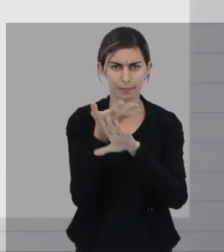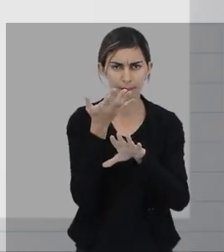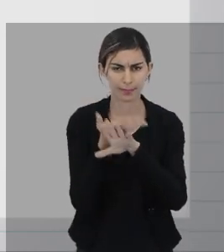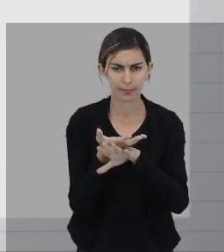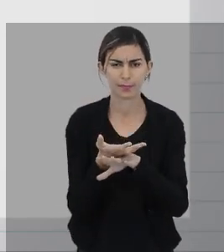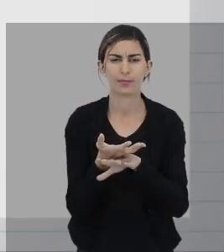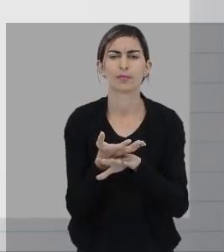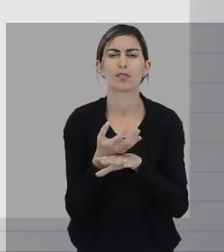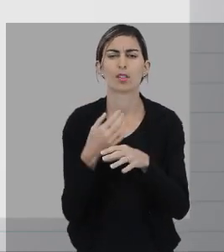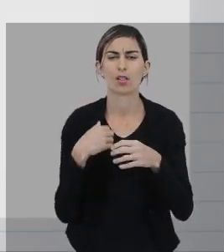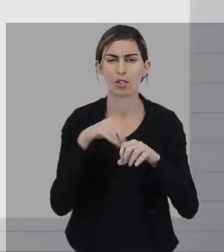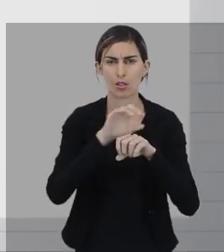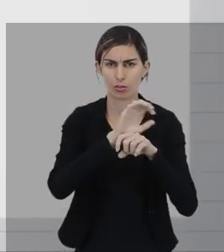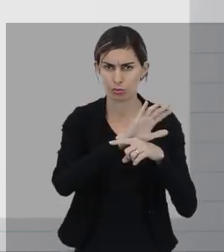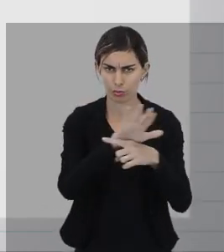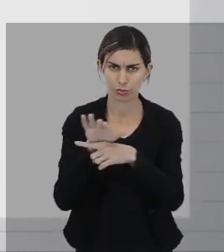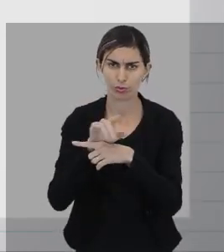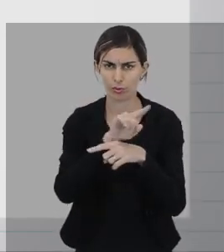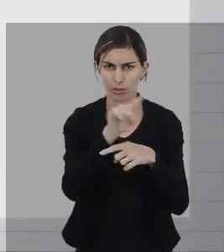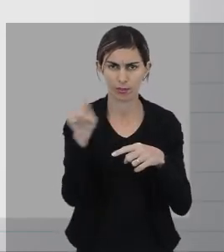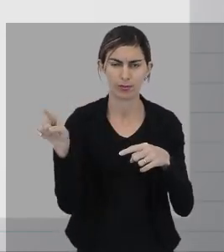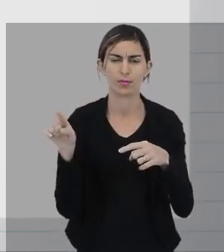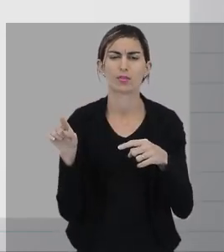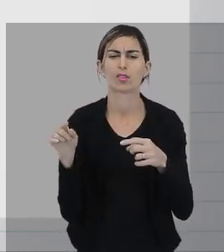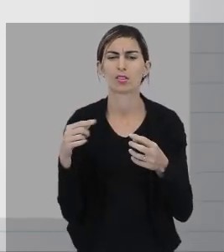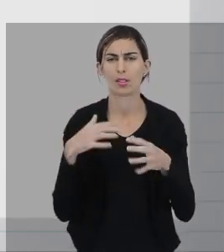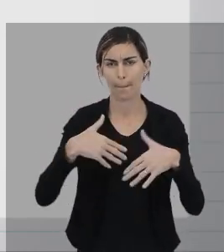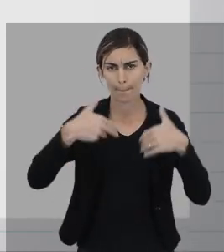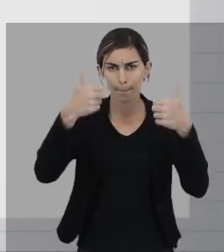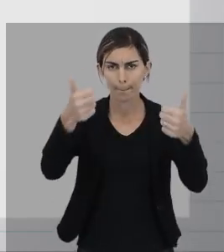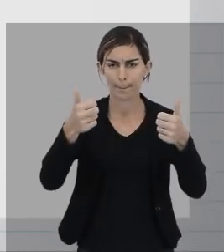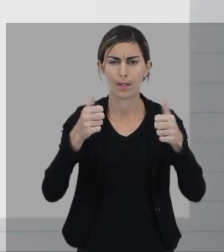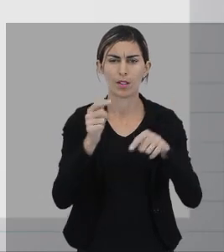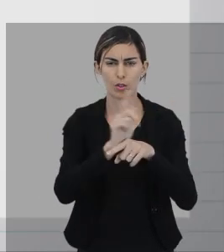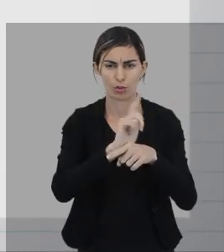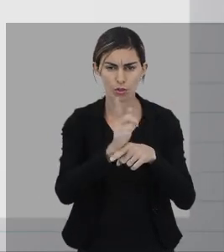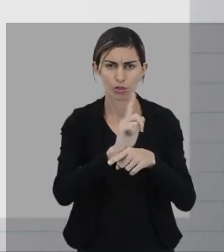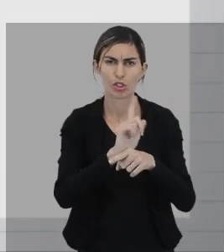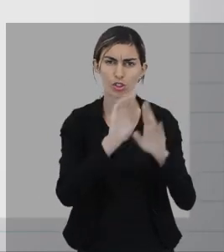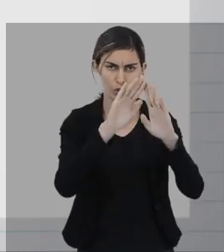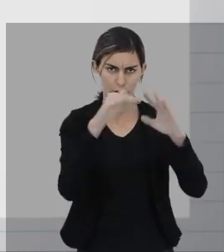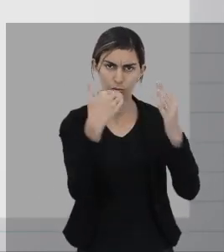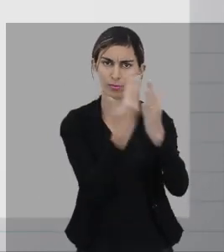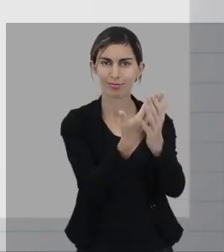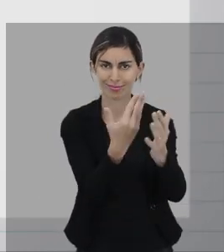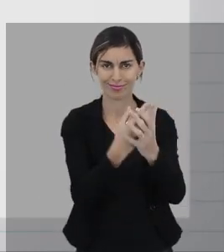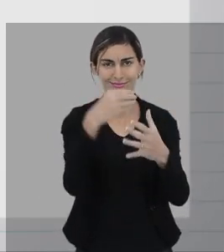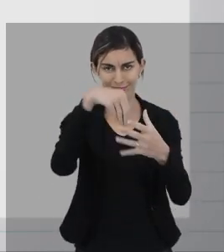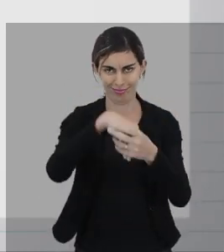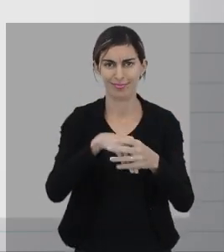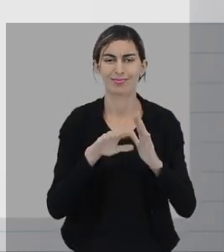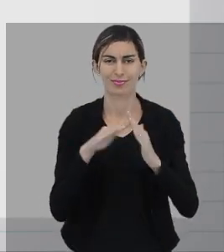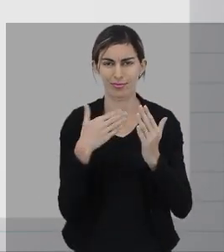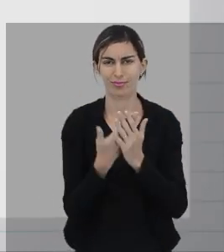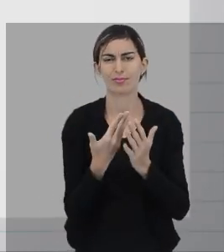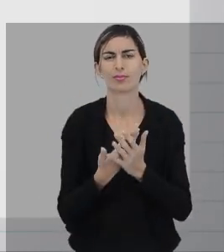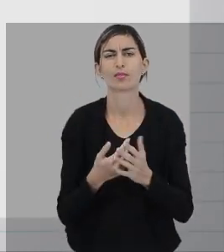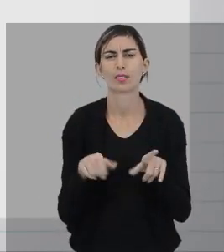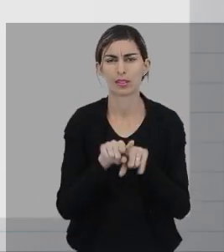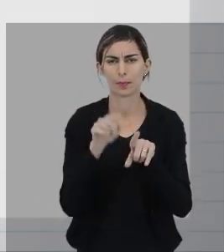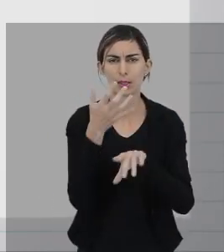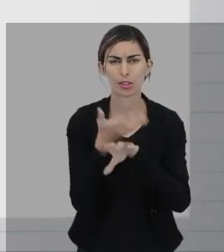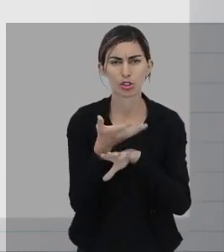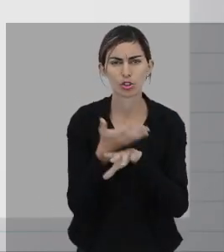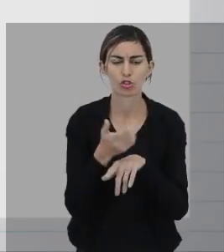disciplinas de maneira a instrumentalizar você a colaborar melhor com a gestão escolar. Teremos